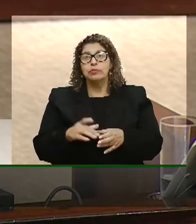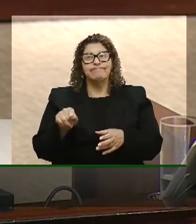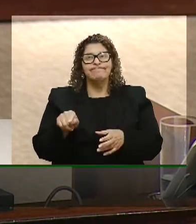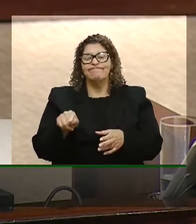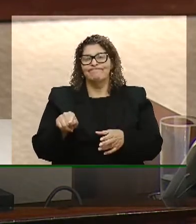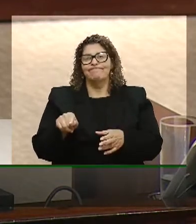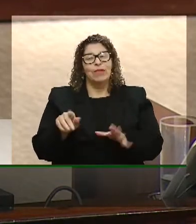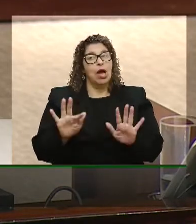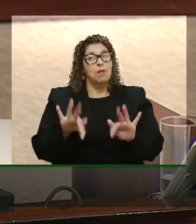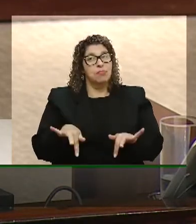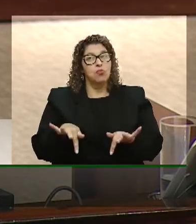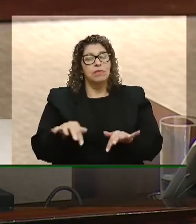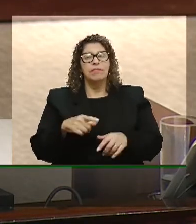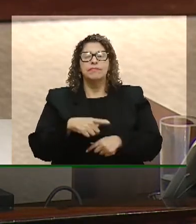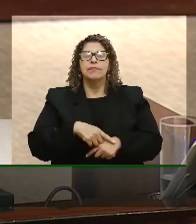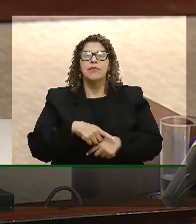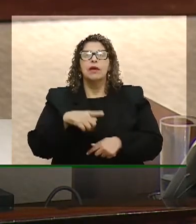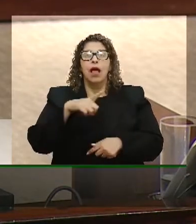que estão lá